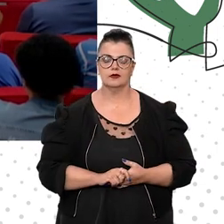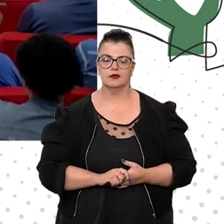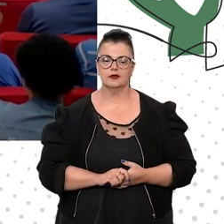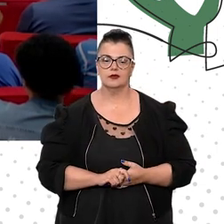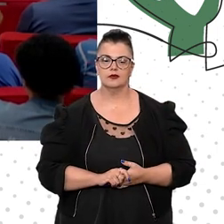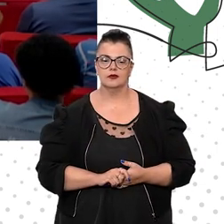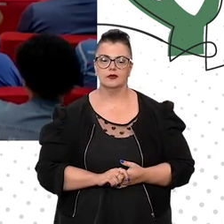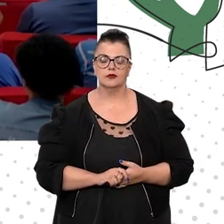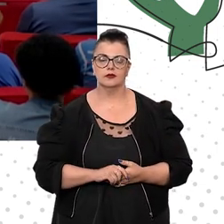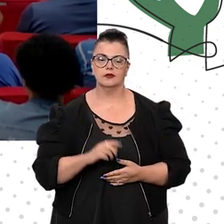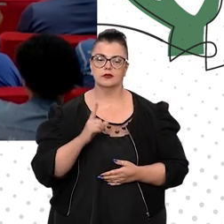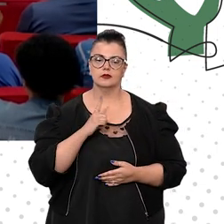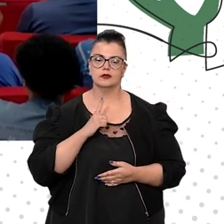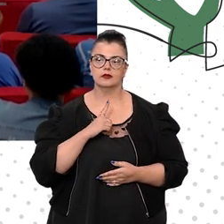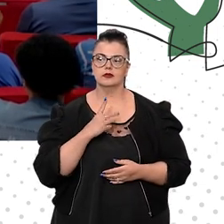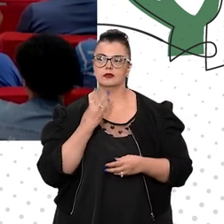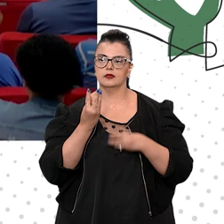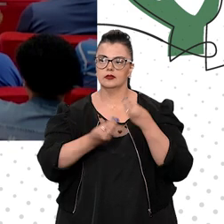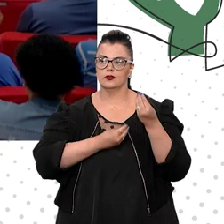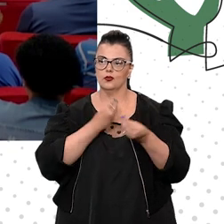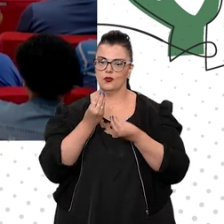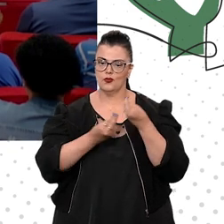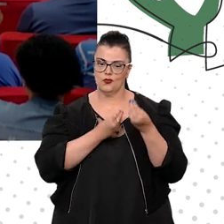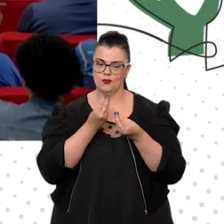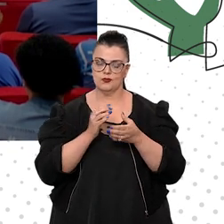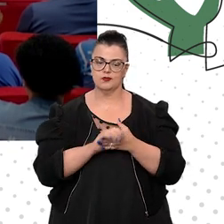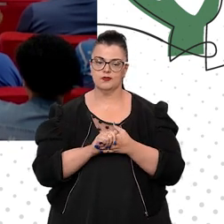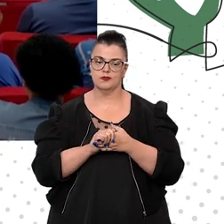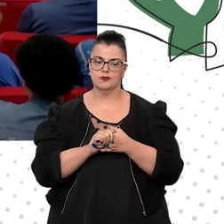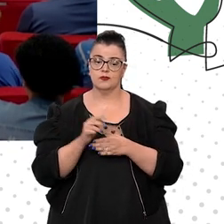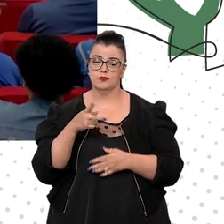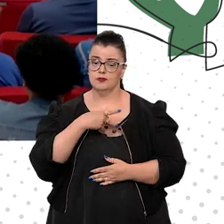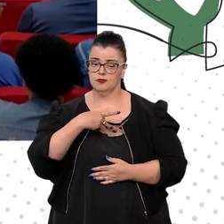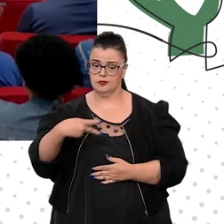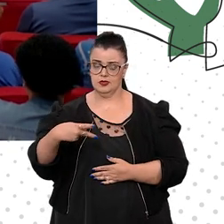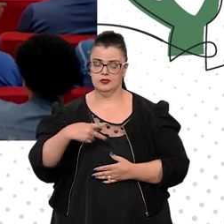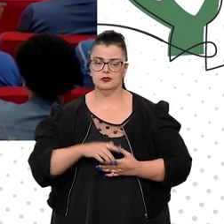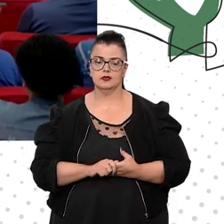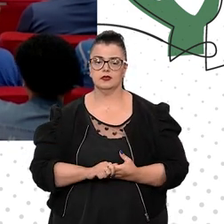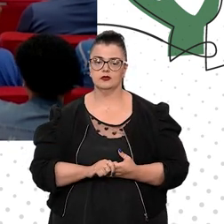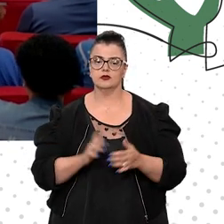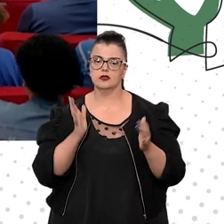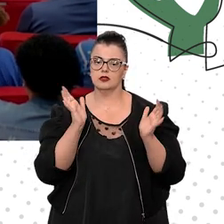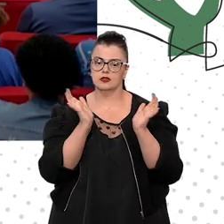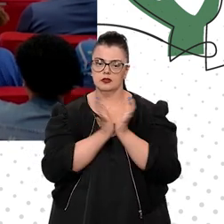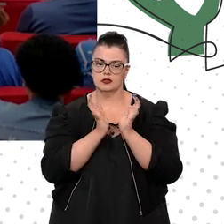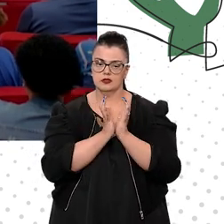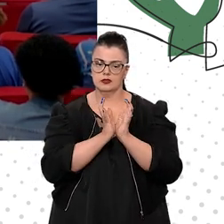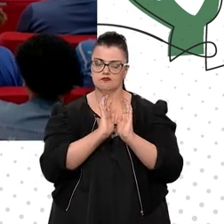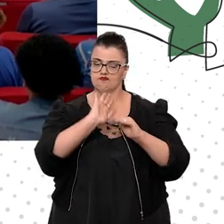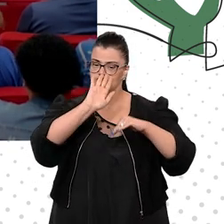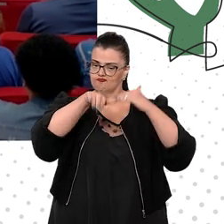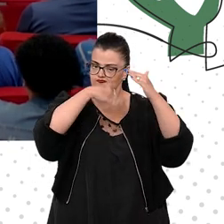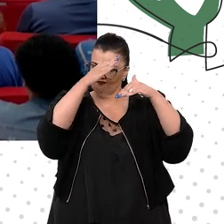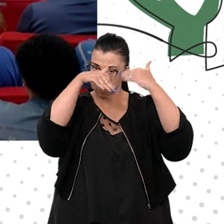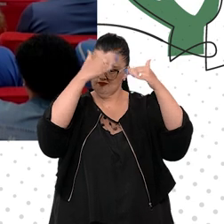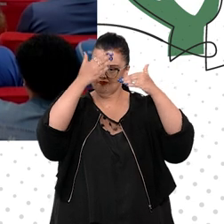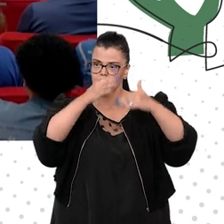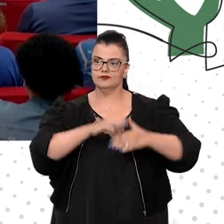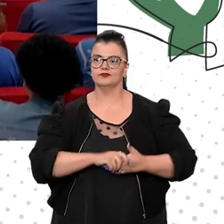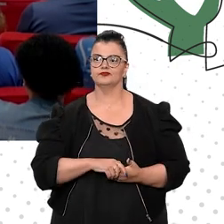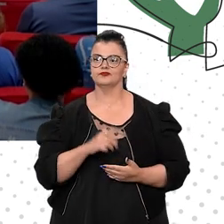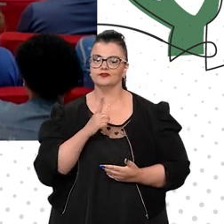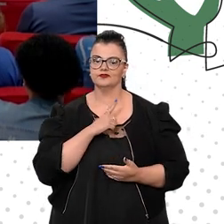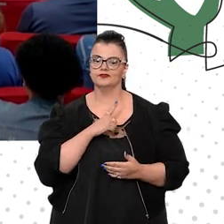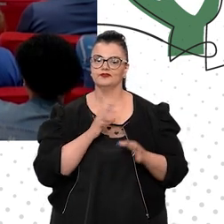como dito pelo nosso estimado presidente, uma solenidade que subiu de nível, veio para